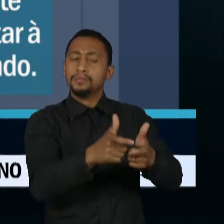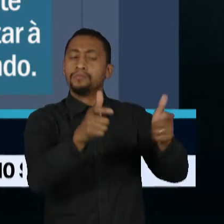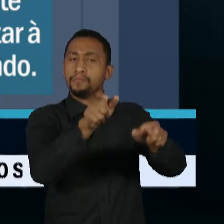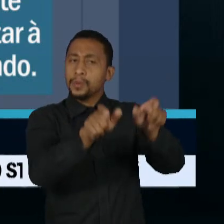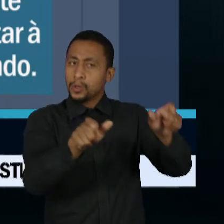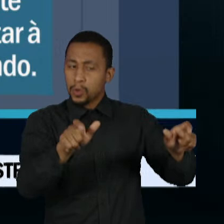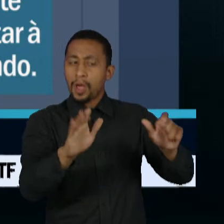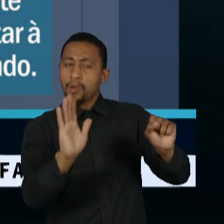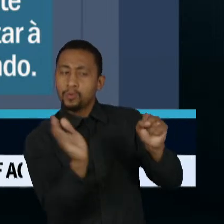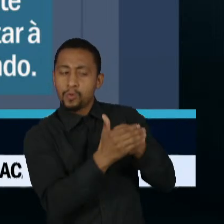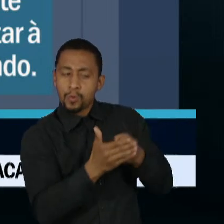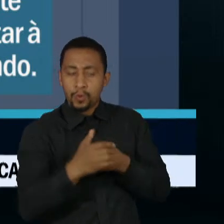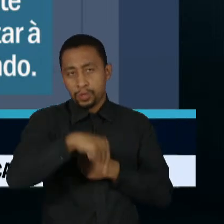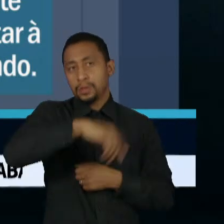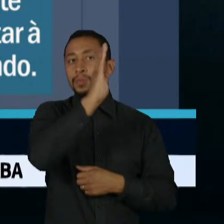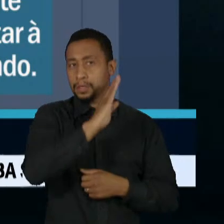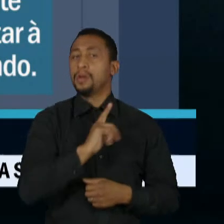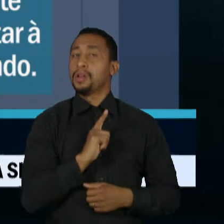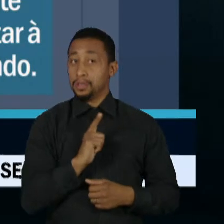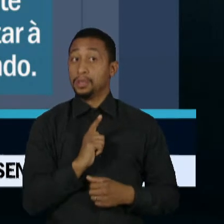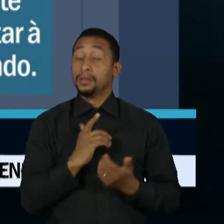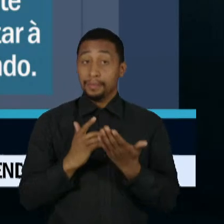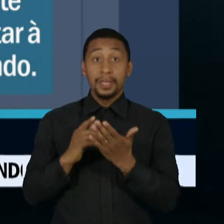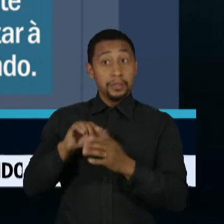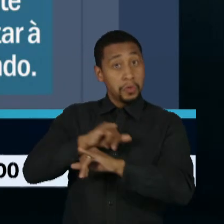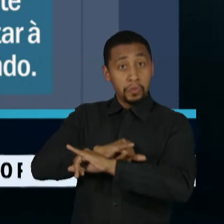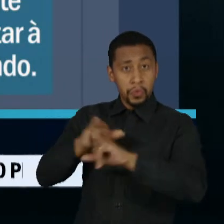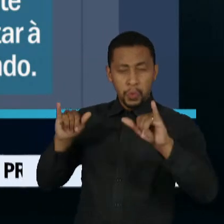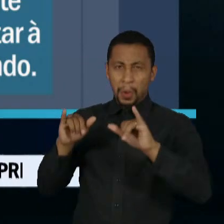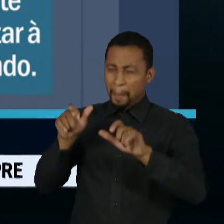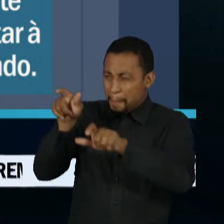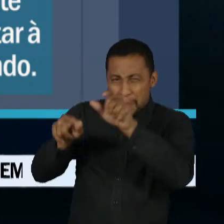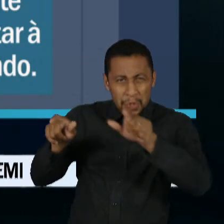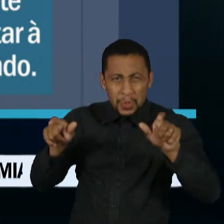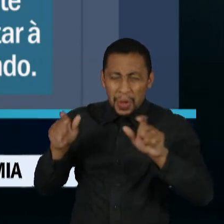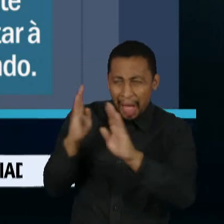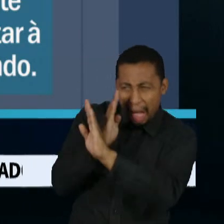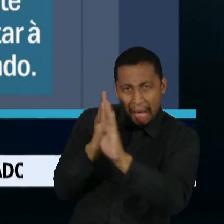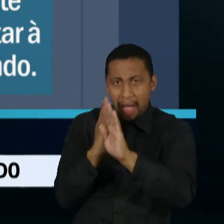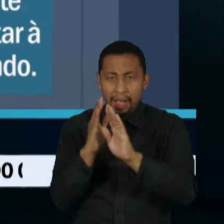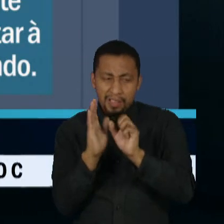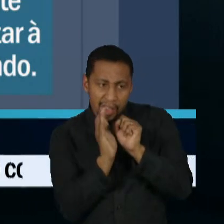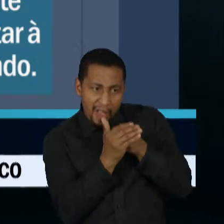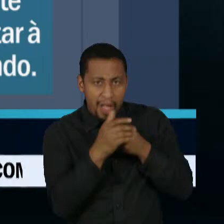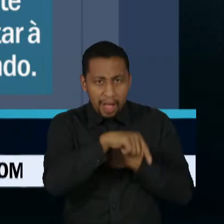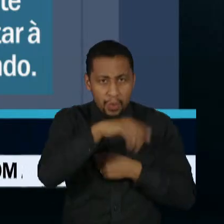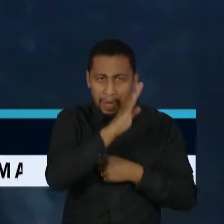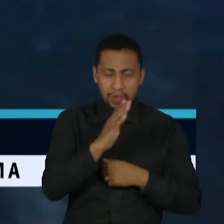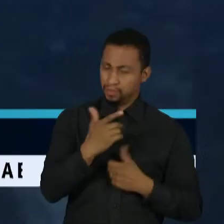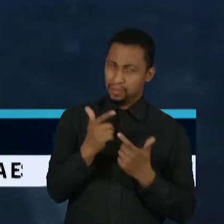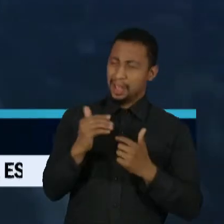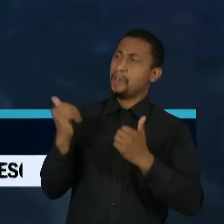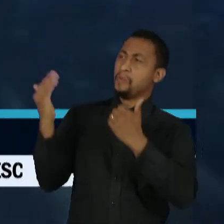Kremlin negou que agentes russos estejam operando secretamente no Brasil ou em qualquer outro lugar.